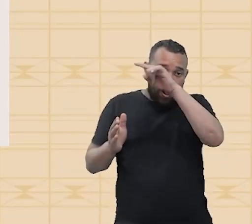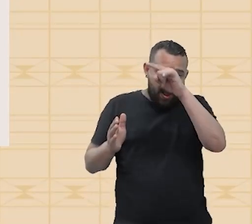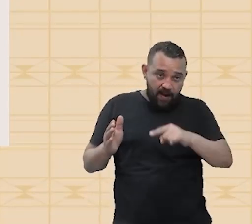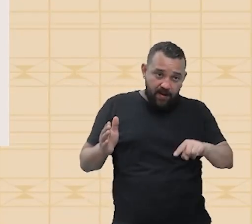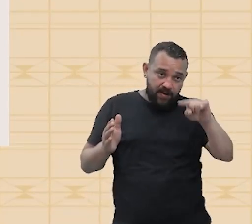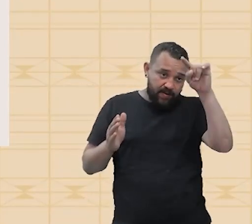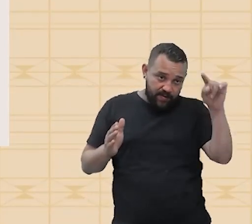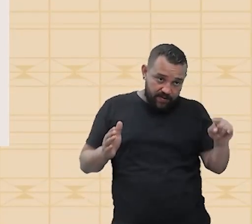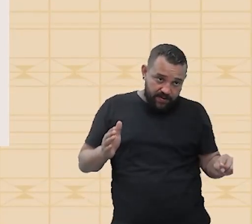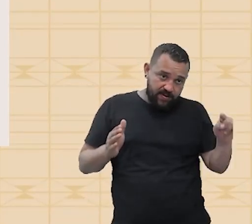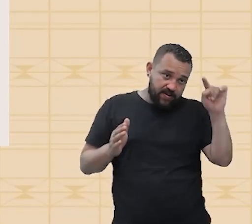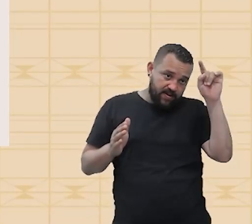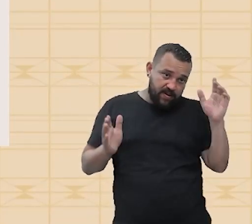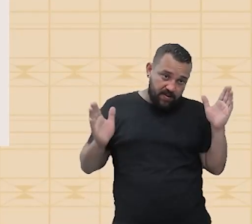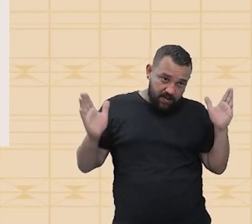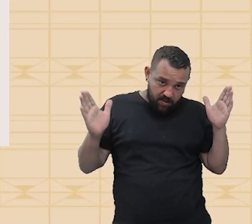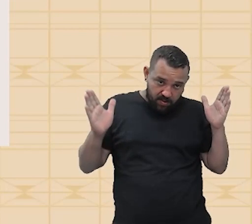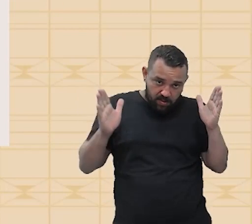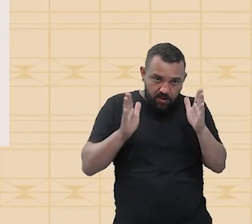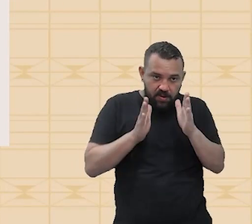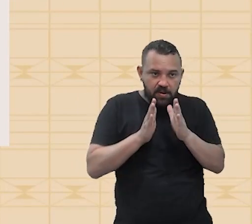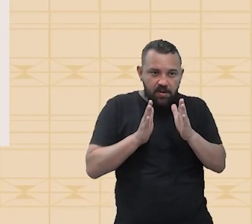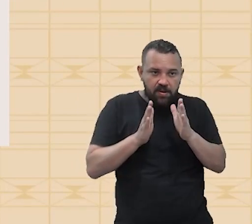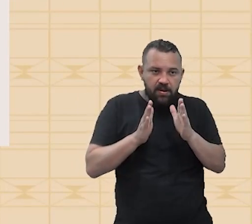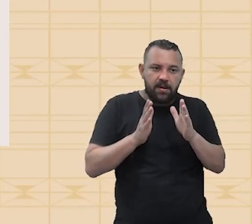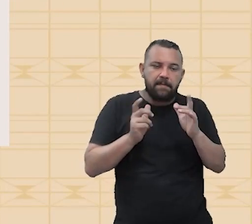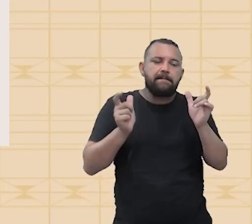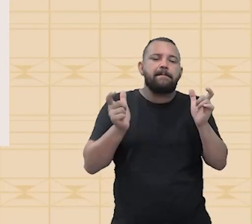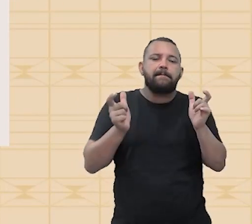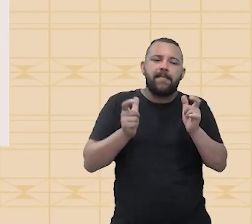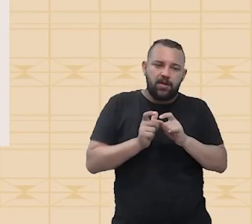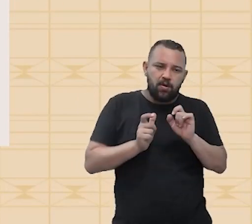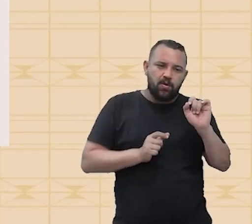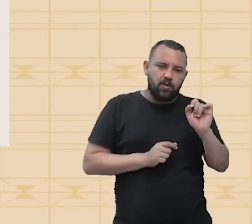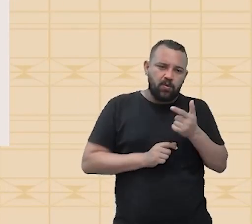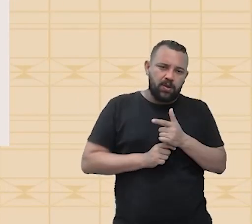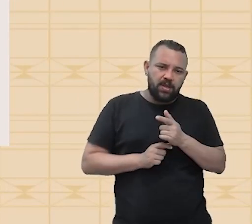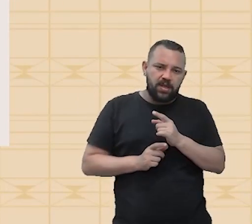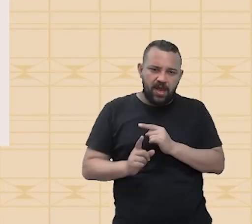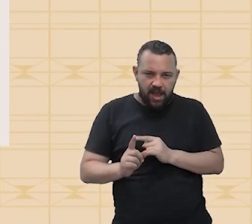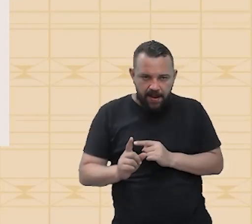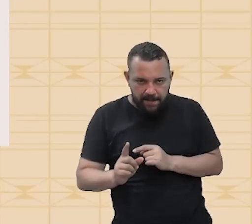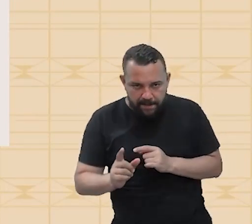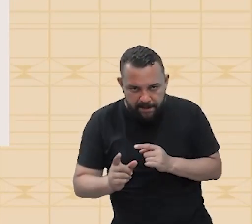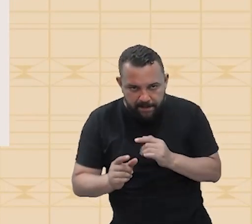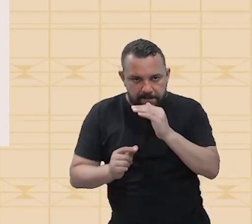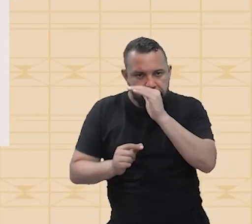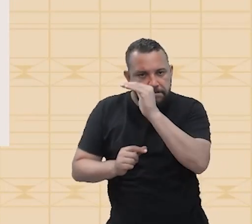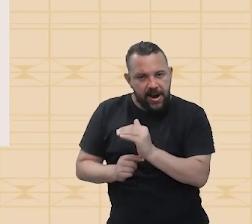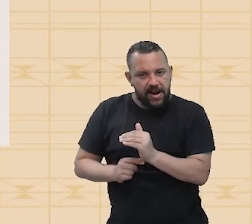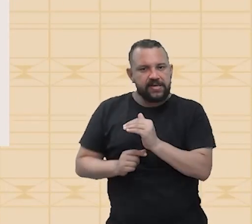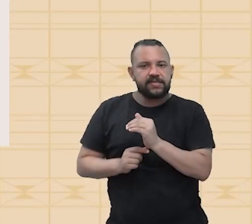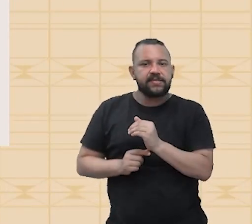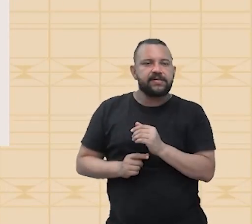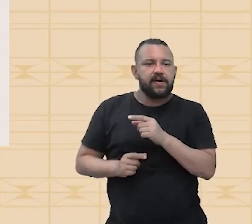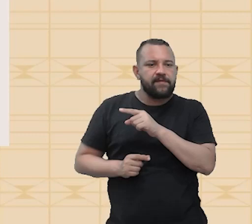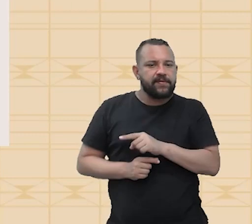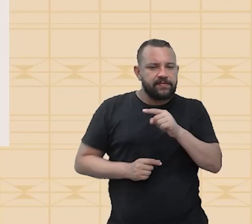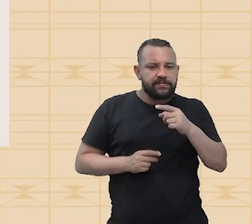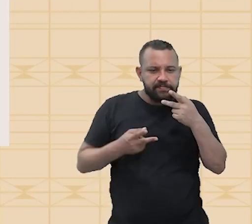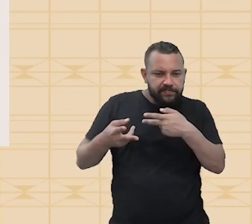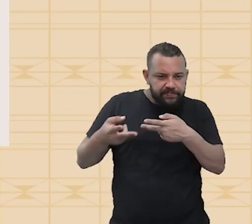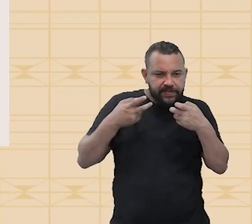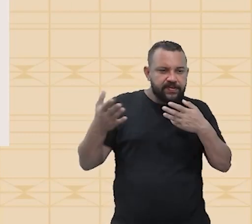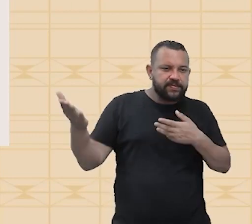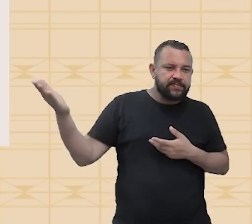frequência, o comprimento de onda dela são menores, porque elas vão estar mais próximas uma da outra. Veja nessa imagem